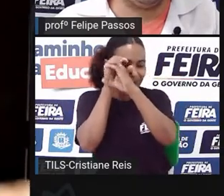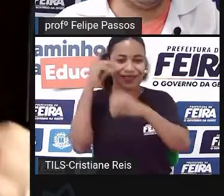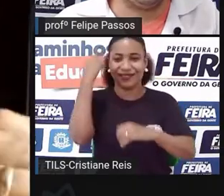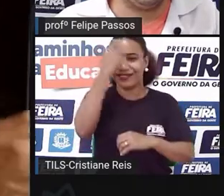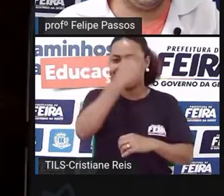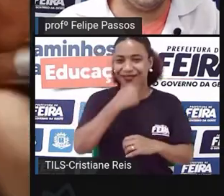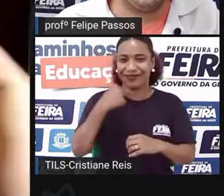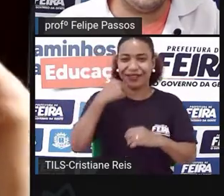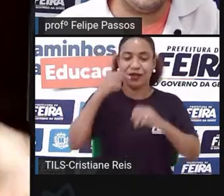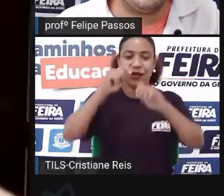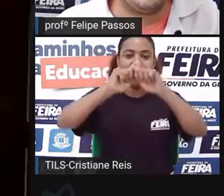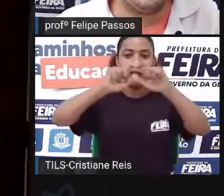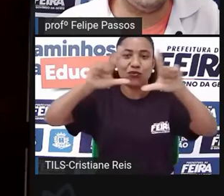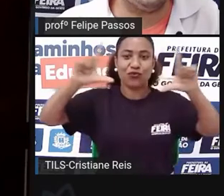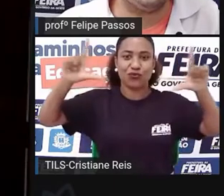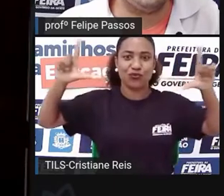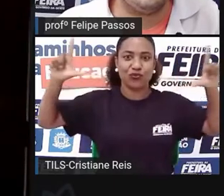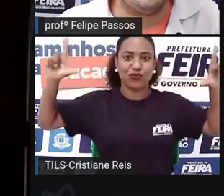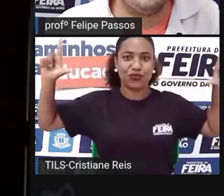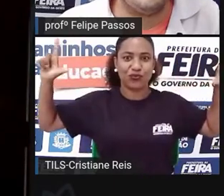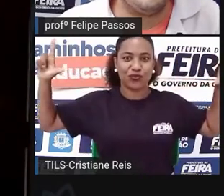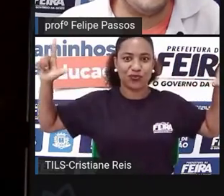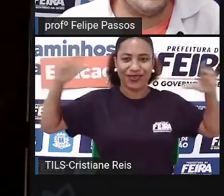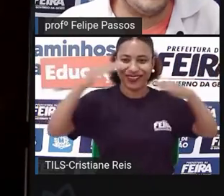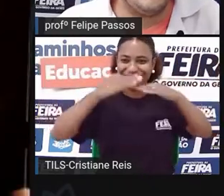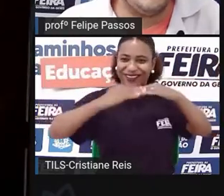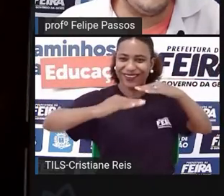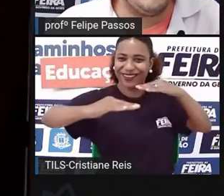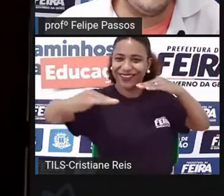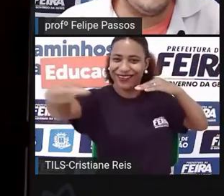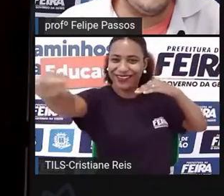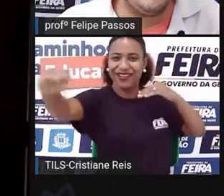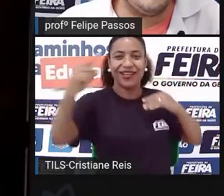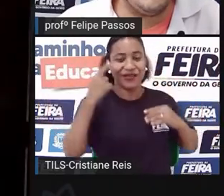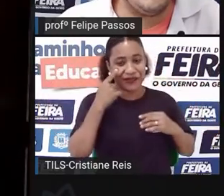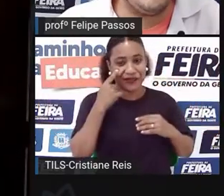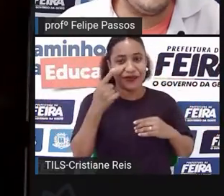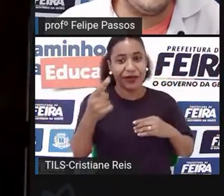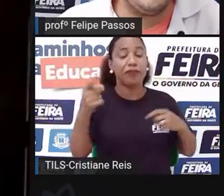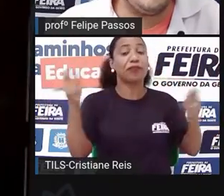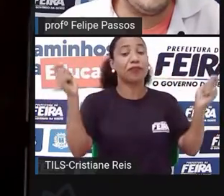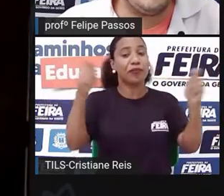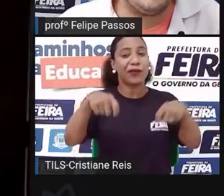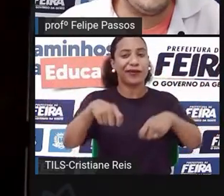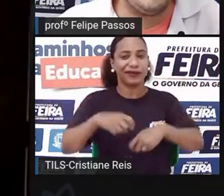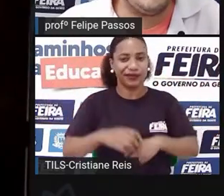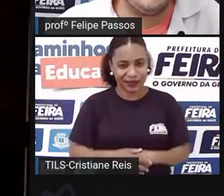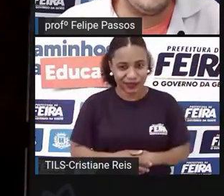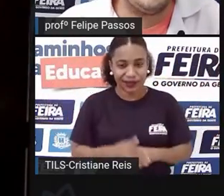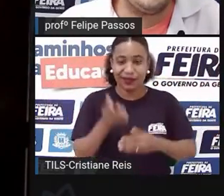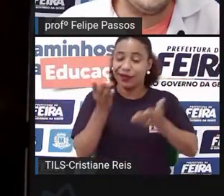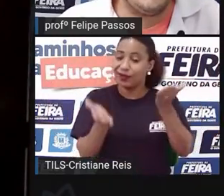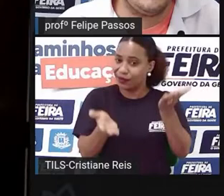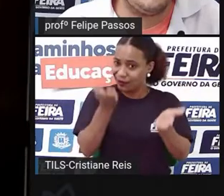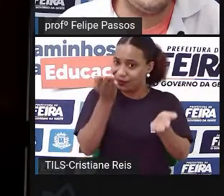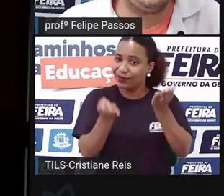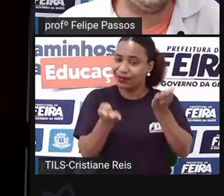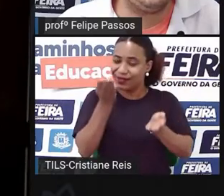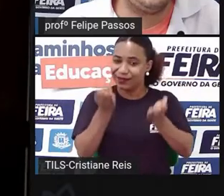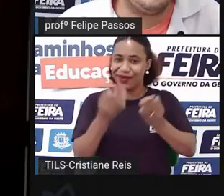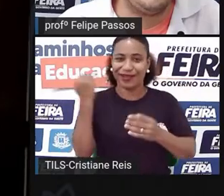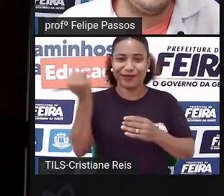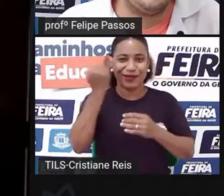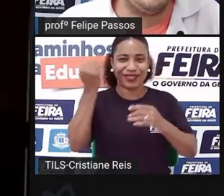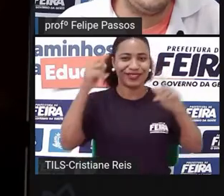até, né, o horizonte. Então, saber equilibrar esse tipo de coisa é o que vai fazer a